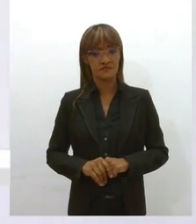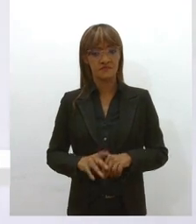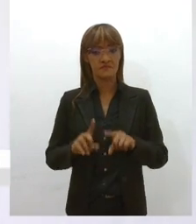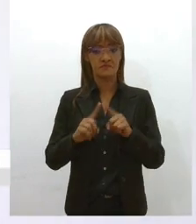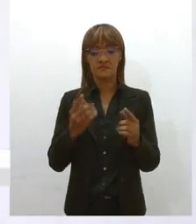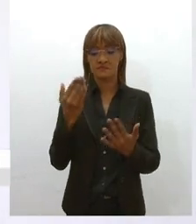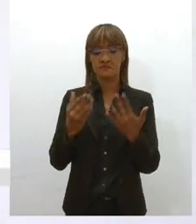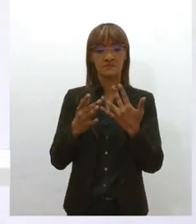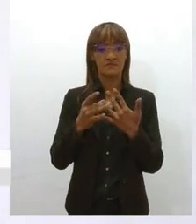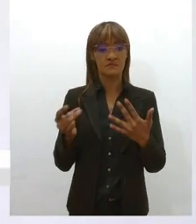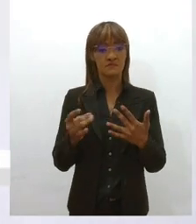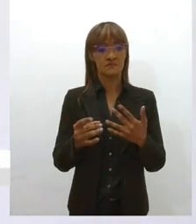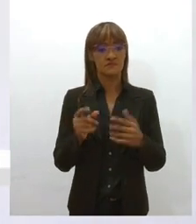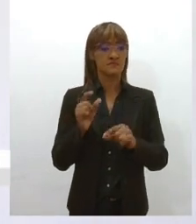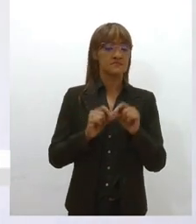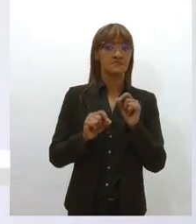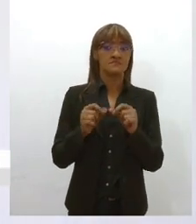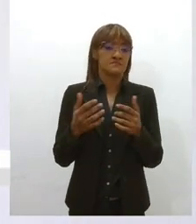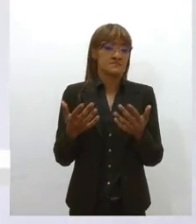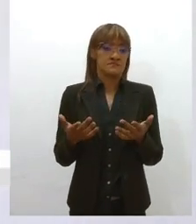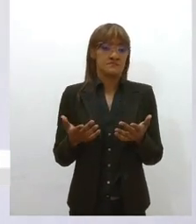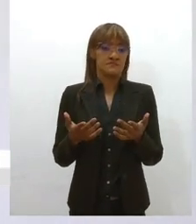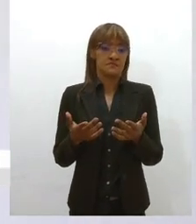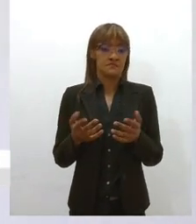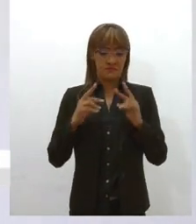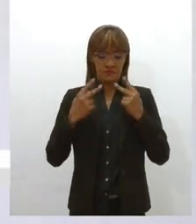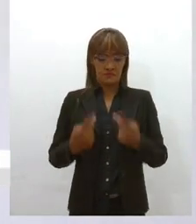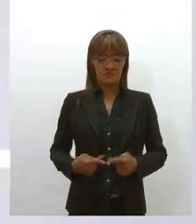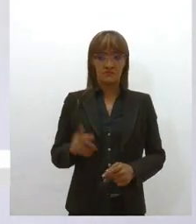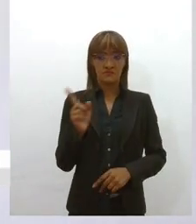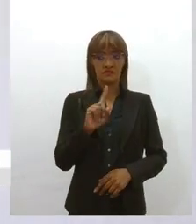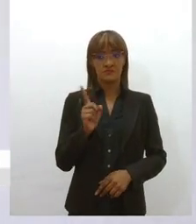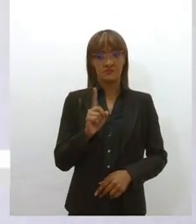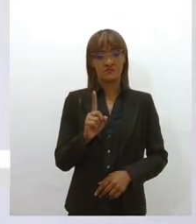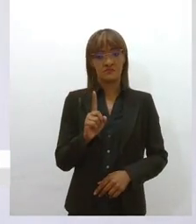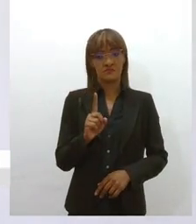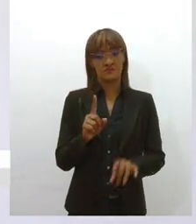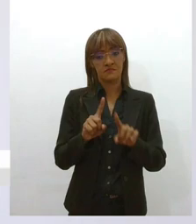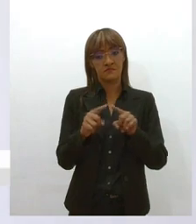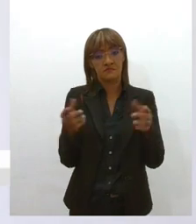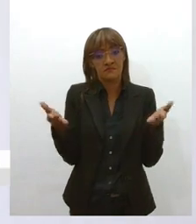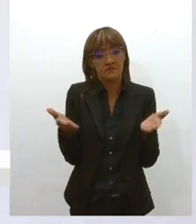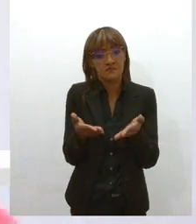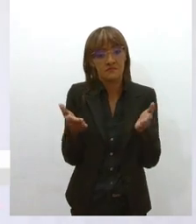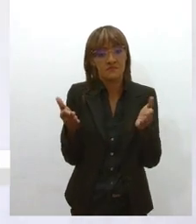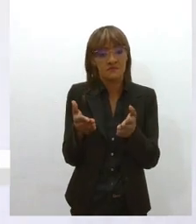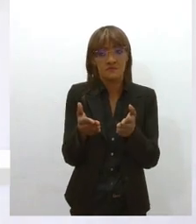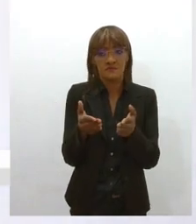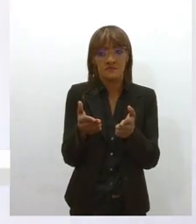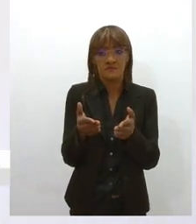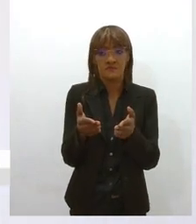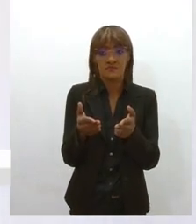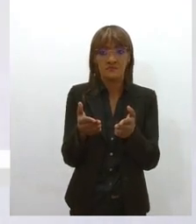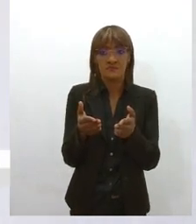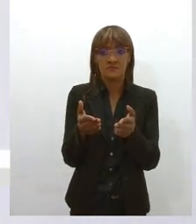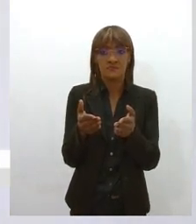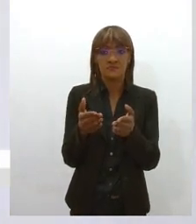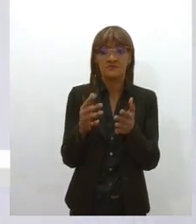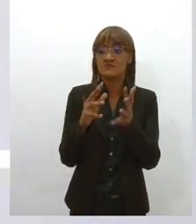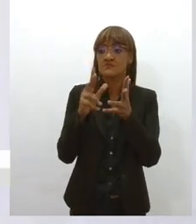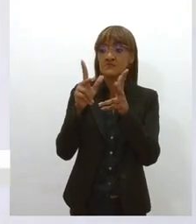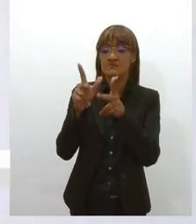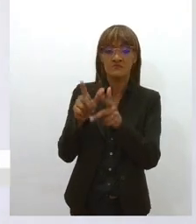para a mercadoria, digamos, não humana, e hoje em dia estão se adotando essa modalidade no país para